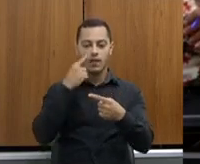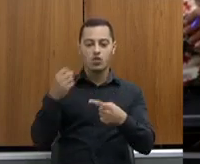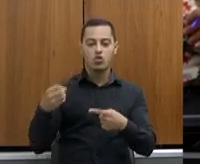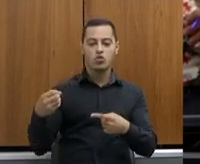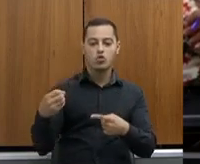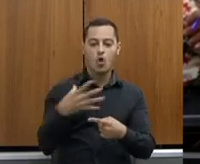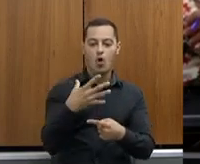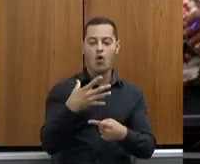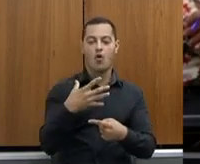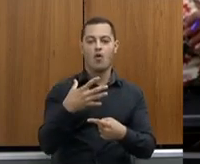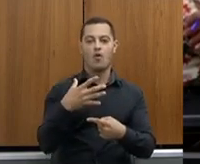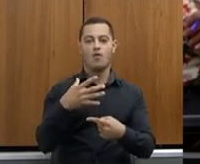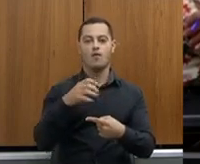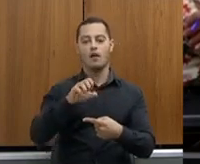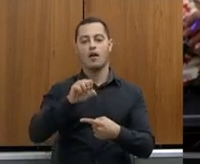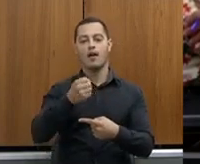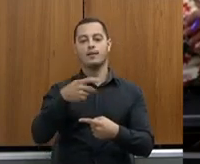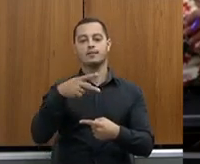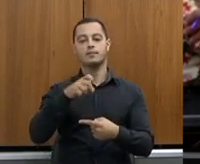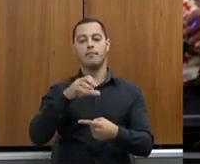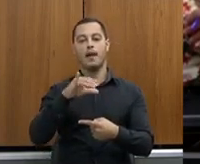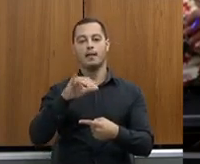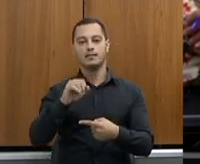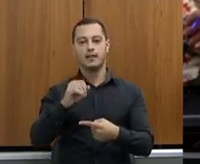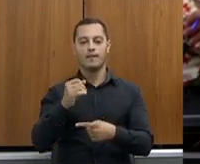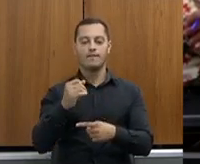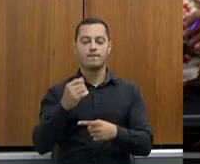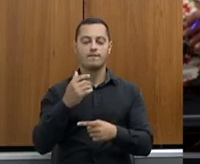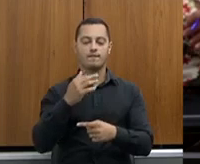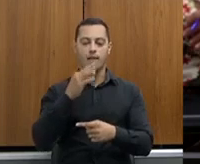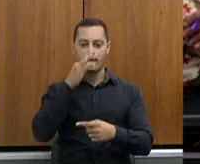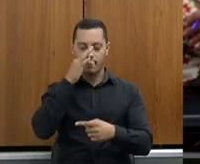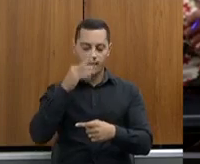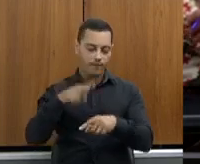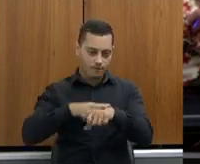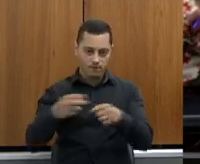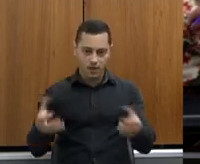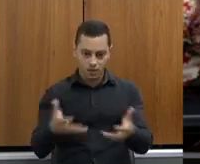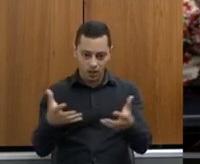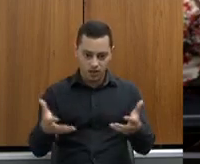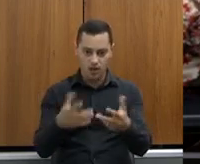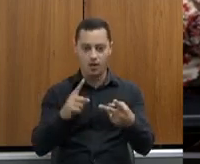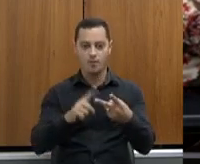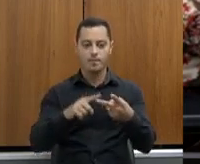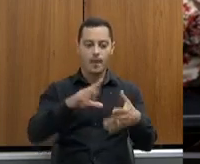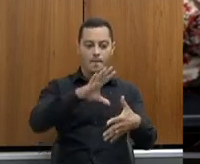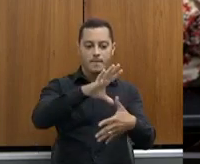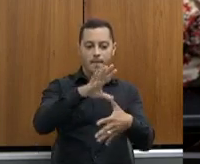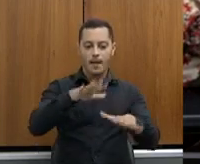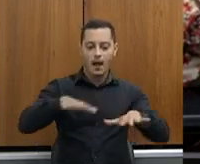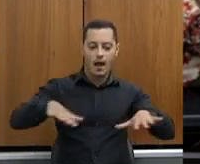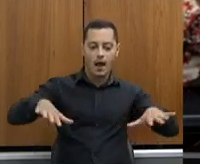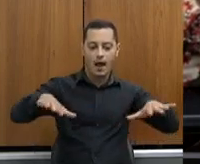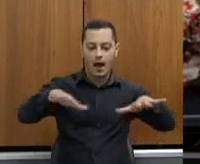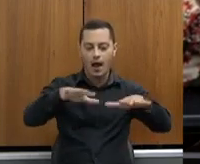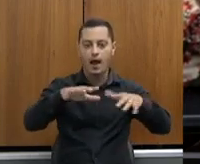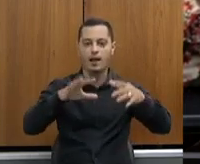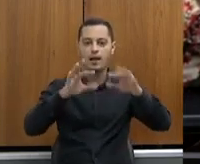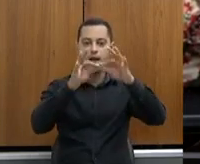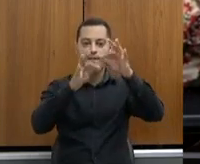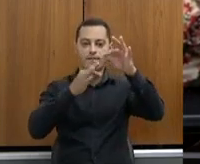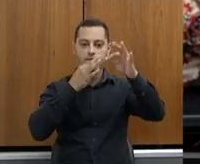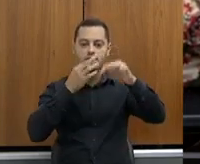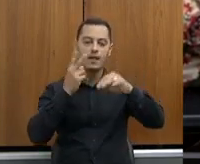ameaçadas de extinção no Planalto de Diamantina, metodologia para mapeamento de áreas com potencial de produção de vinhos de colheita de